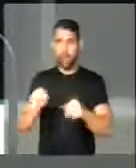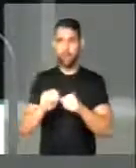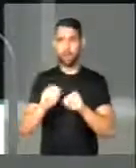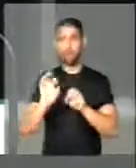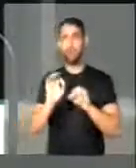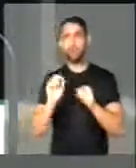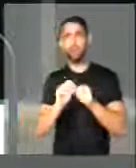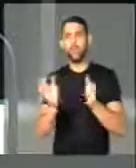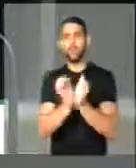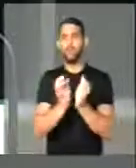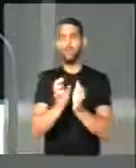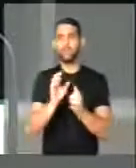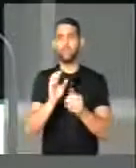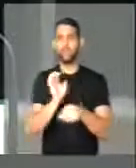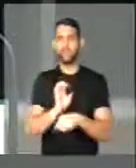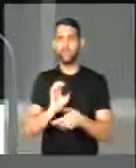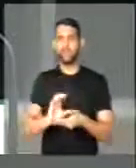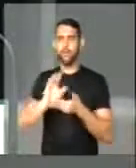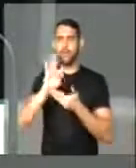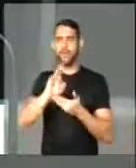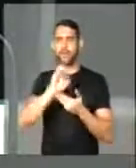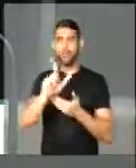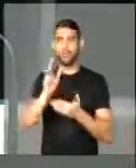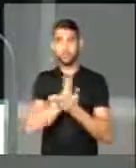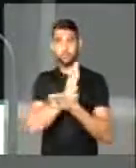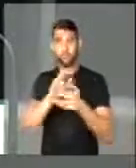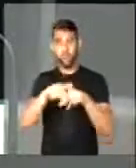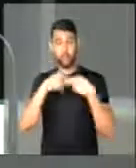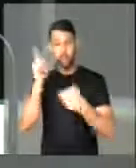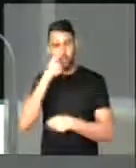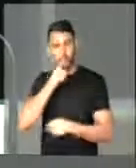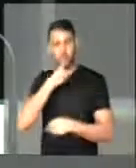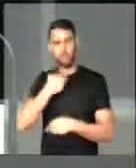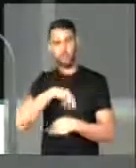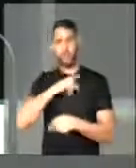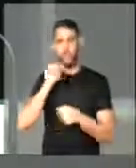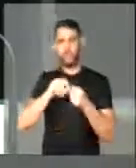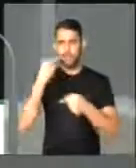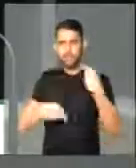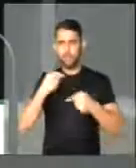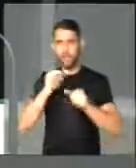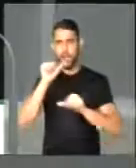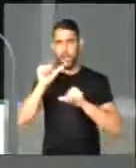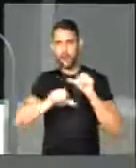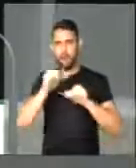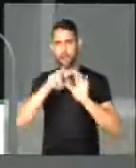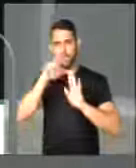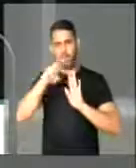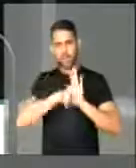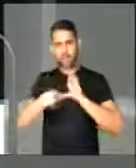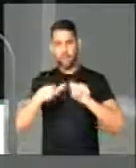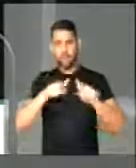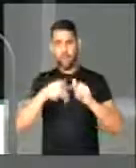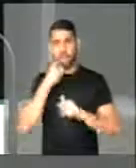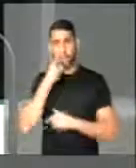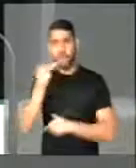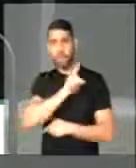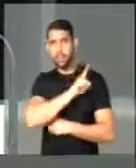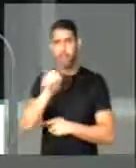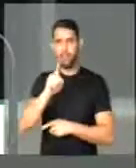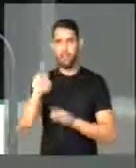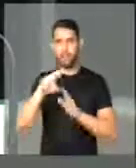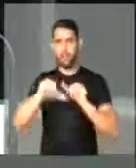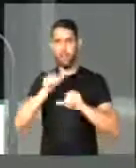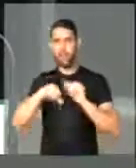estrutura confederativa. Então é mais uma mentira. E por isso, nós vamos enfrentar a reforma trabalhista aqui, dizer não à reforma